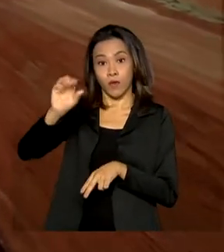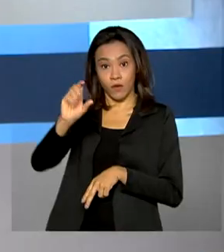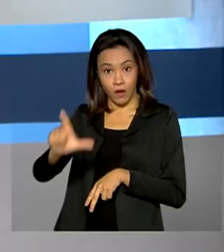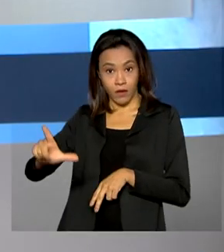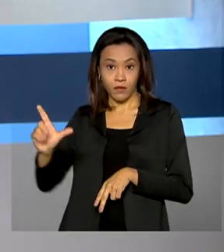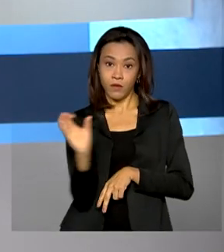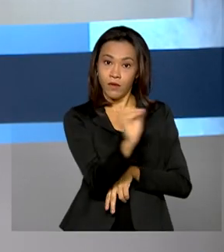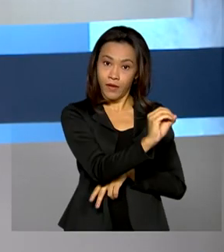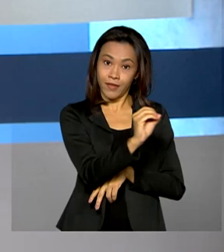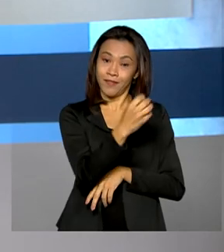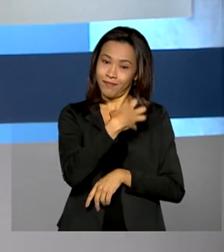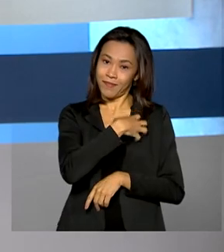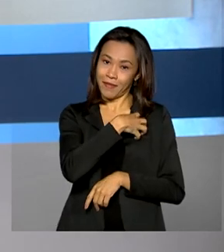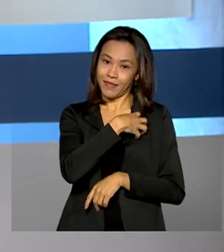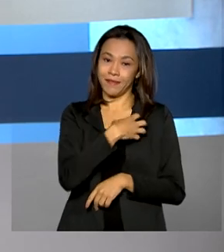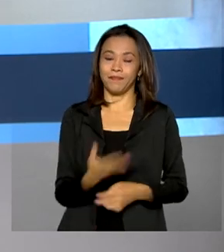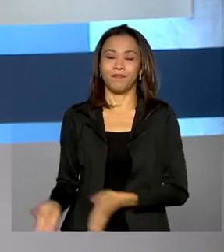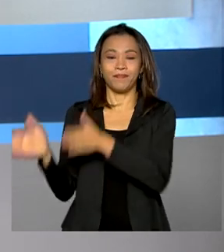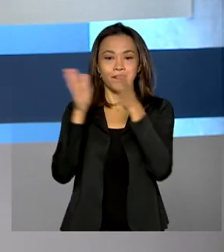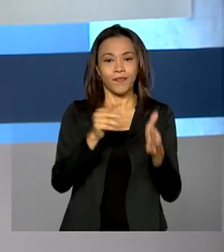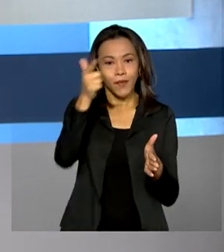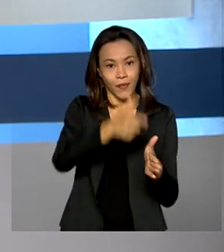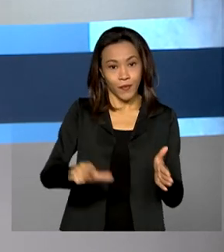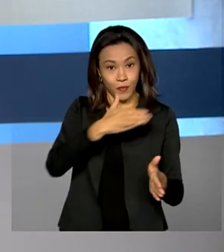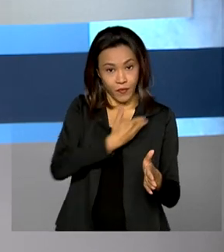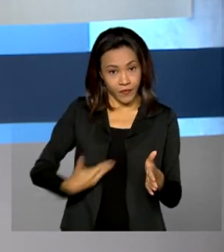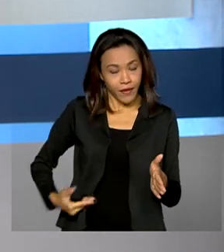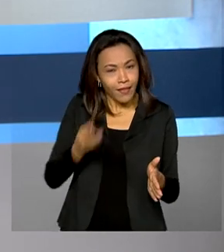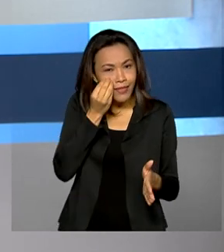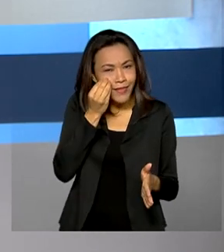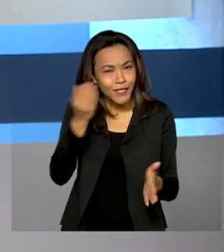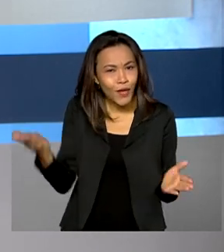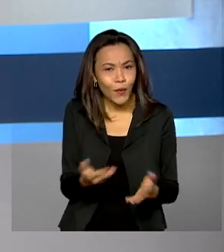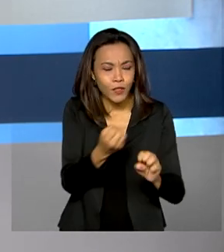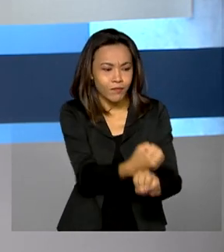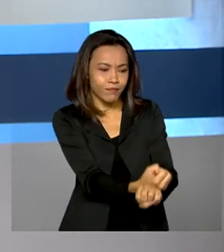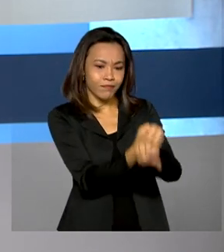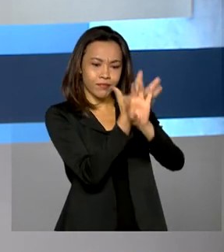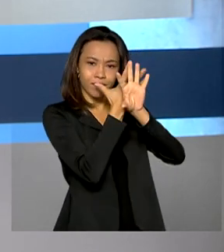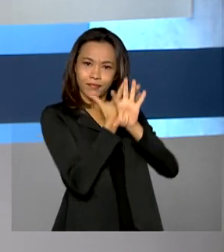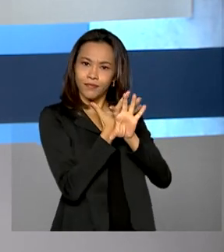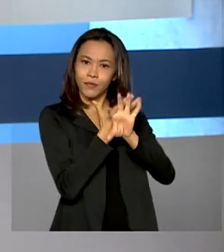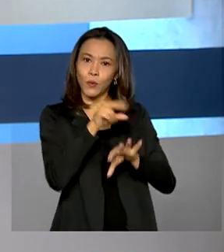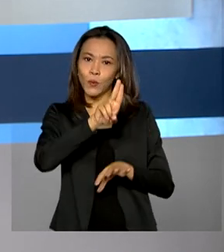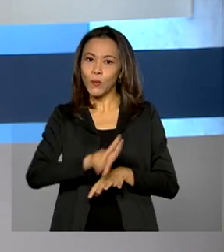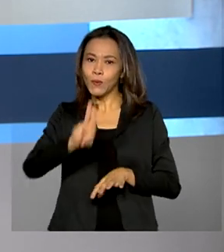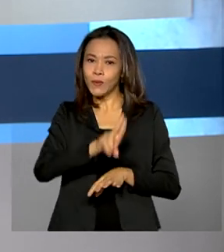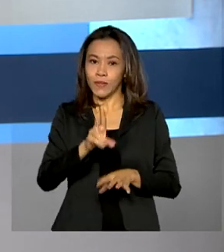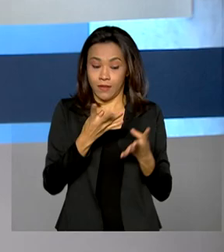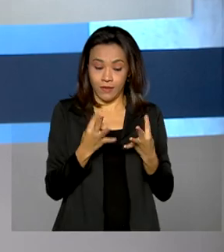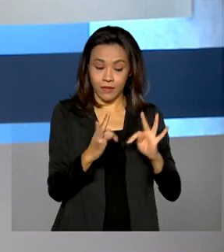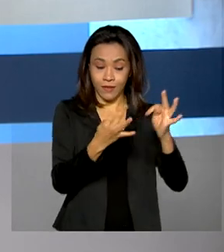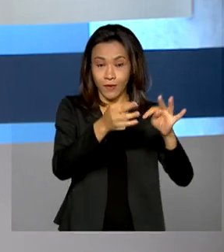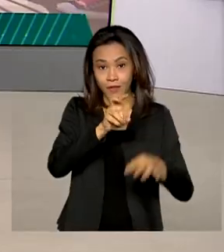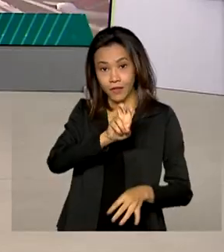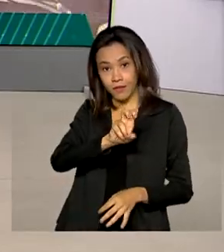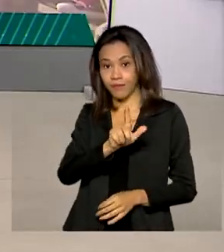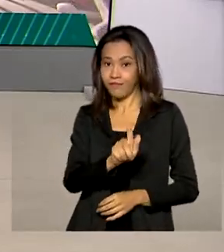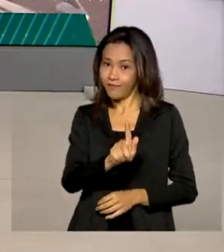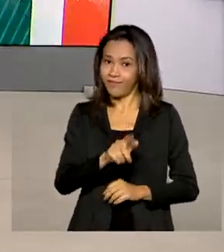E veja também, o governo testa hoje a primeira videochamada com tecnologia totalmente 5G.